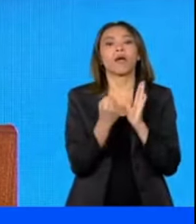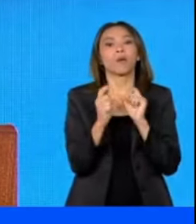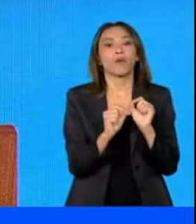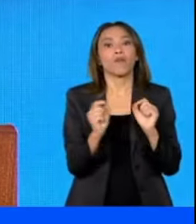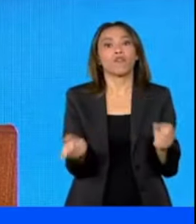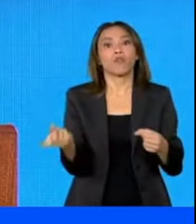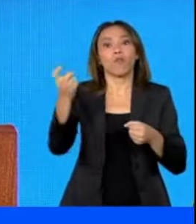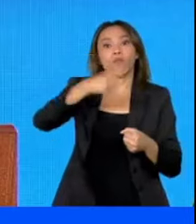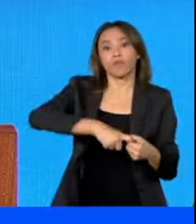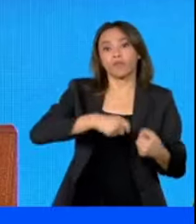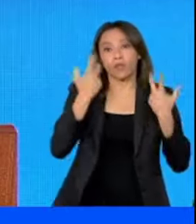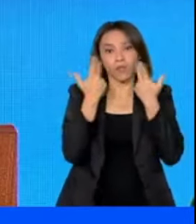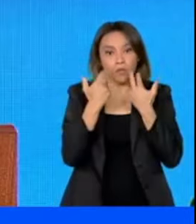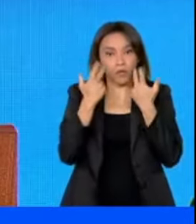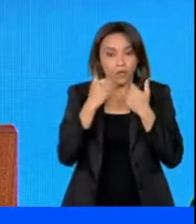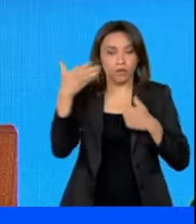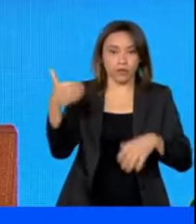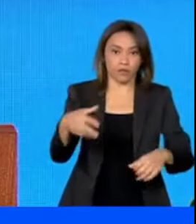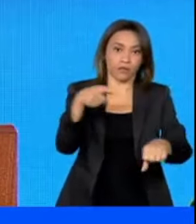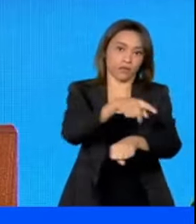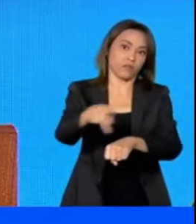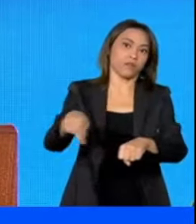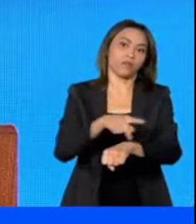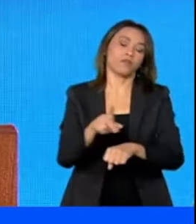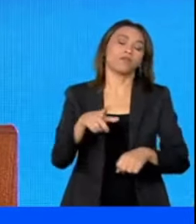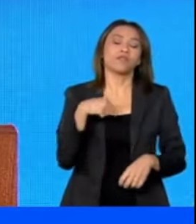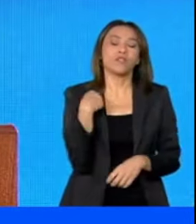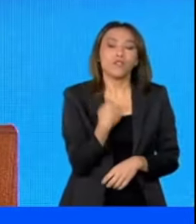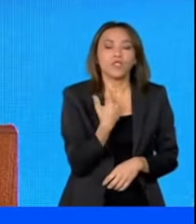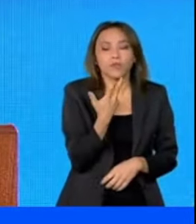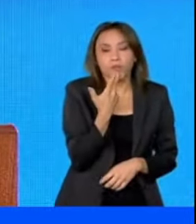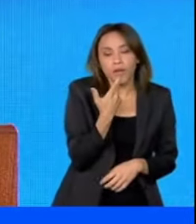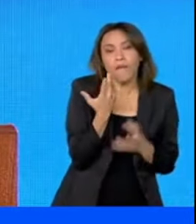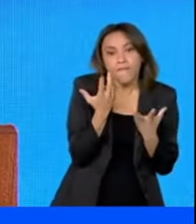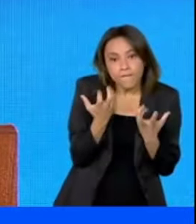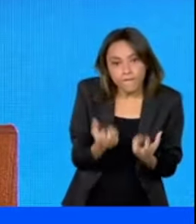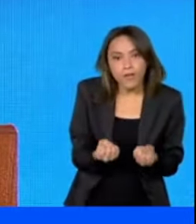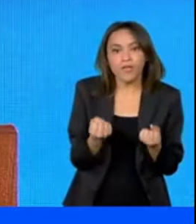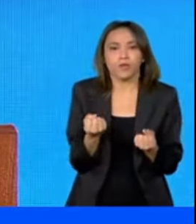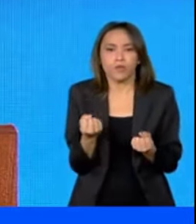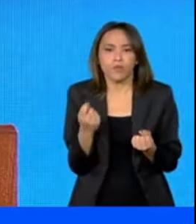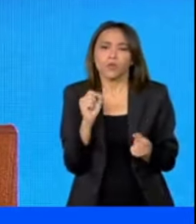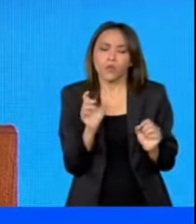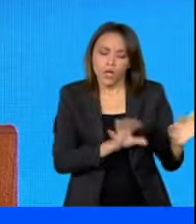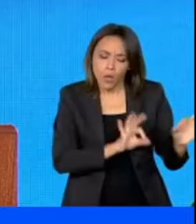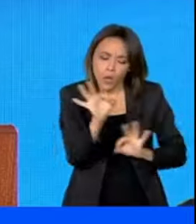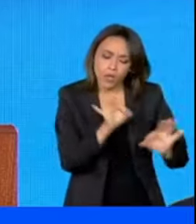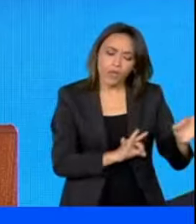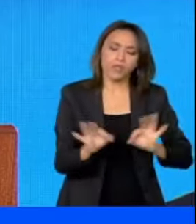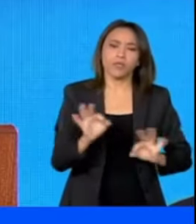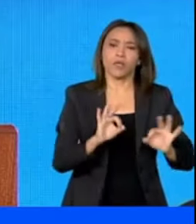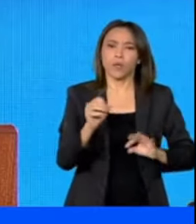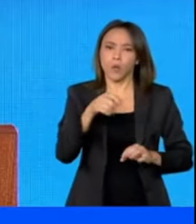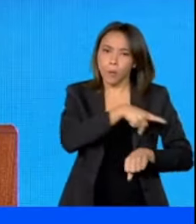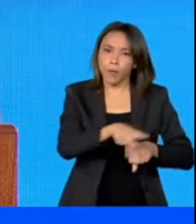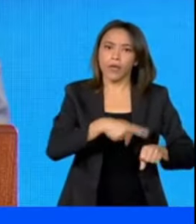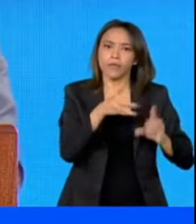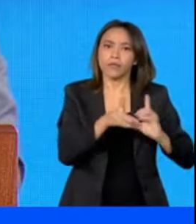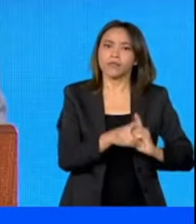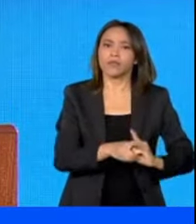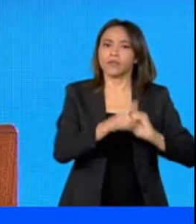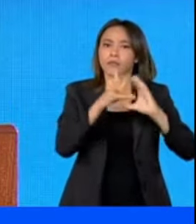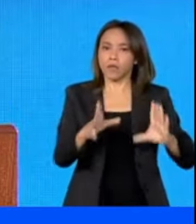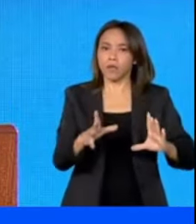normalidade nesse país, estamos falando. Nós vamos construir um país democrático, civilizado,